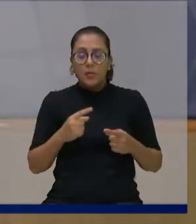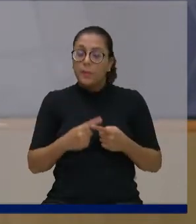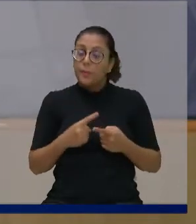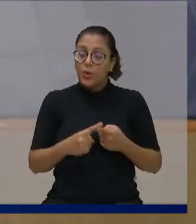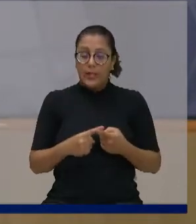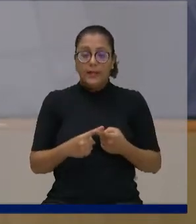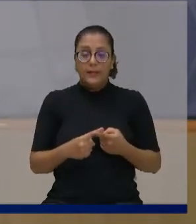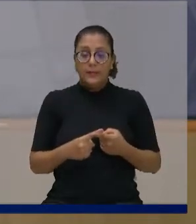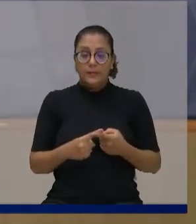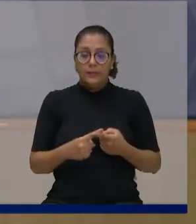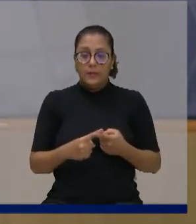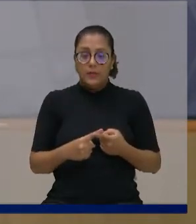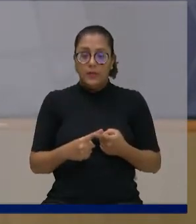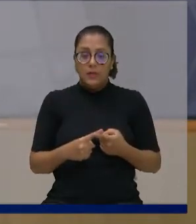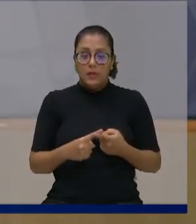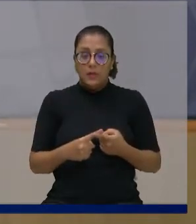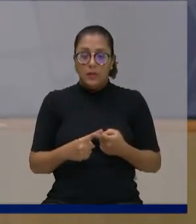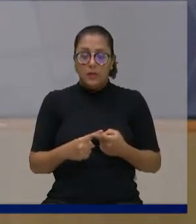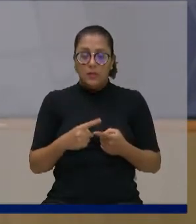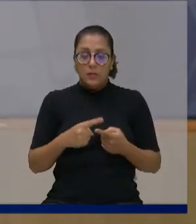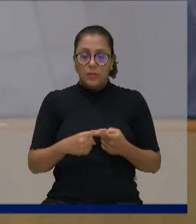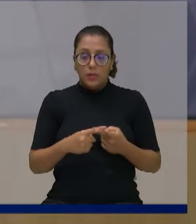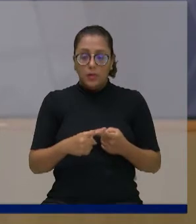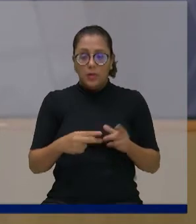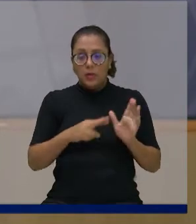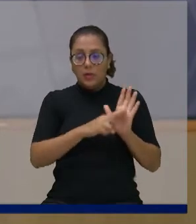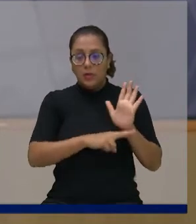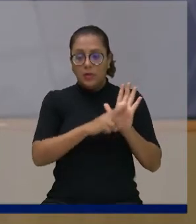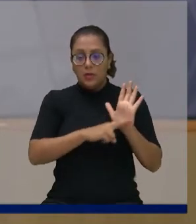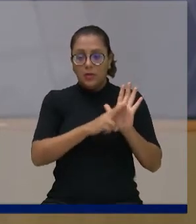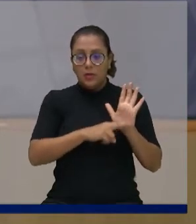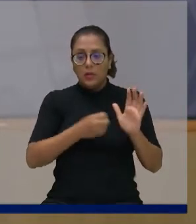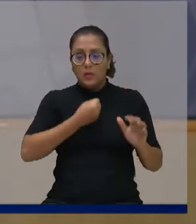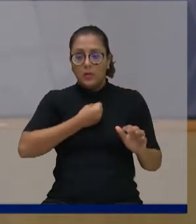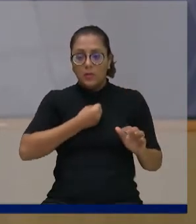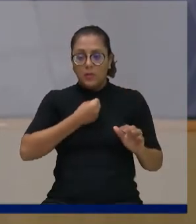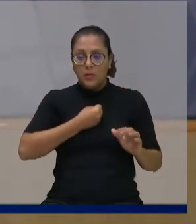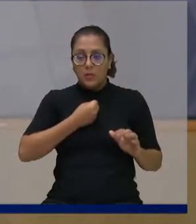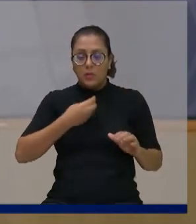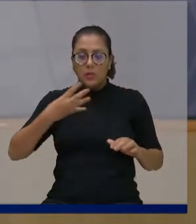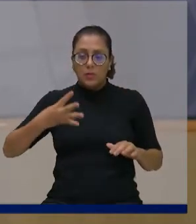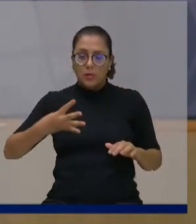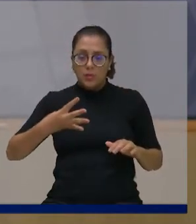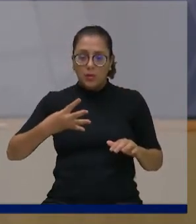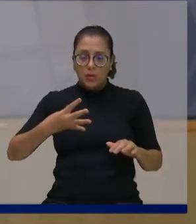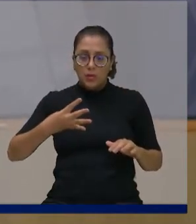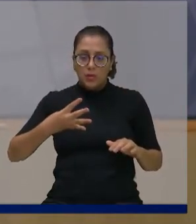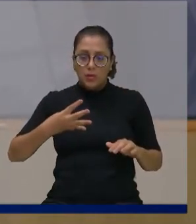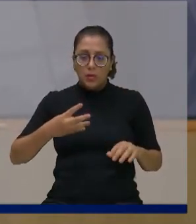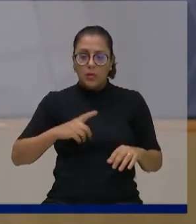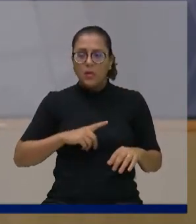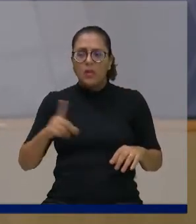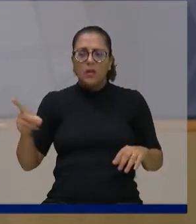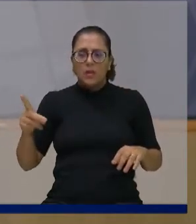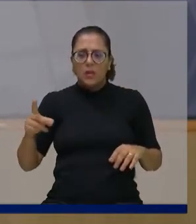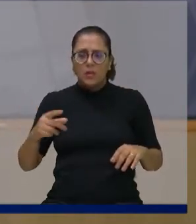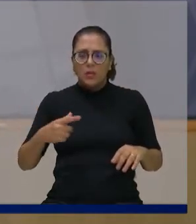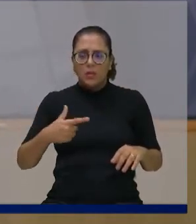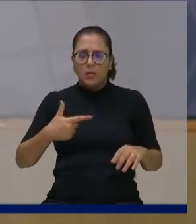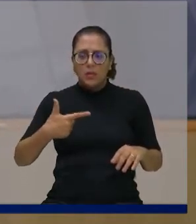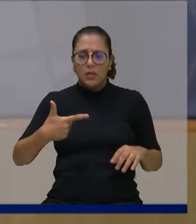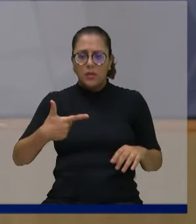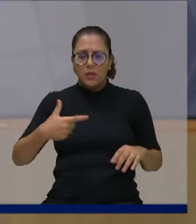quê? Nós temos uma resolução número 4, de 2013, inclusive quando a Amélia foi presidente dessa casa, com o ato da mesa